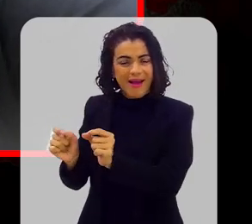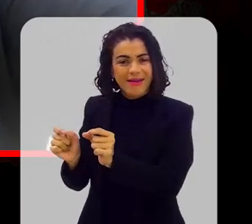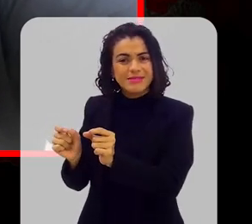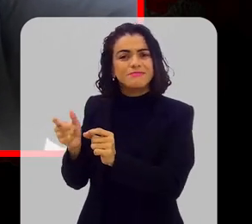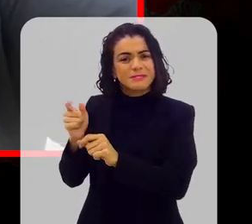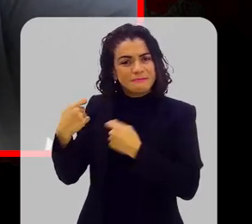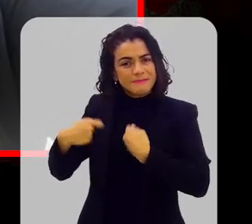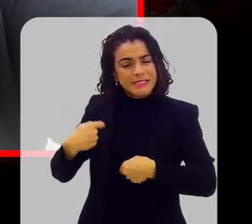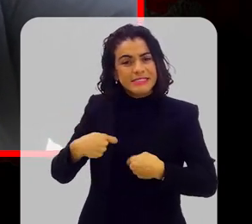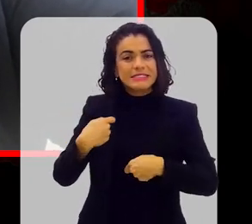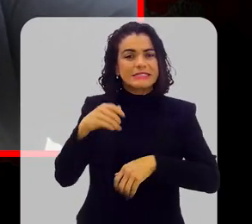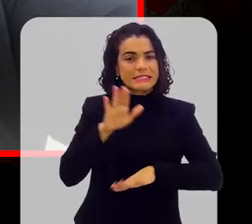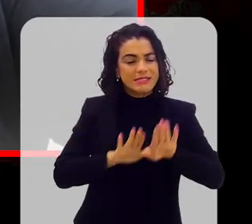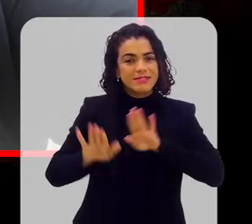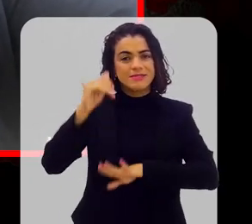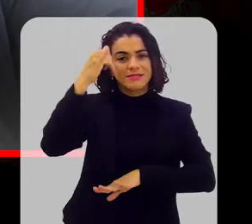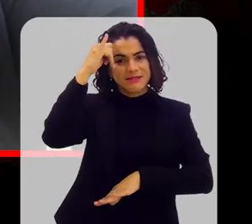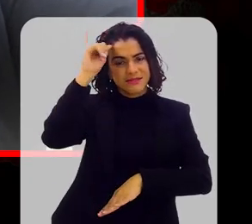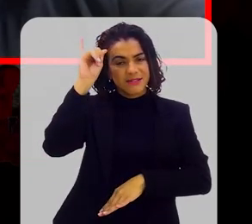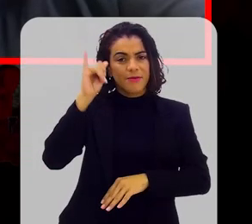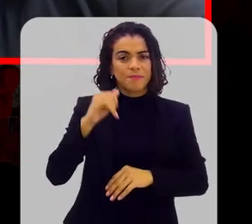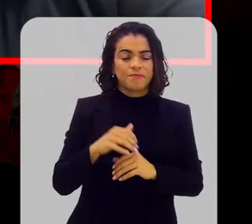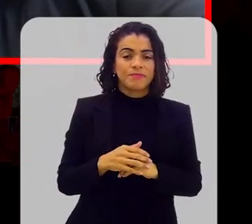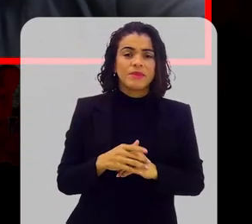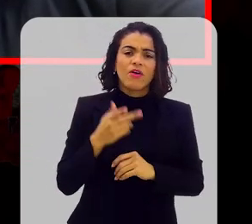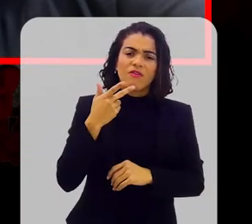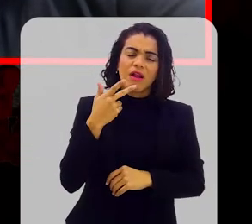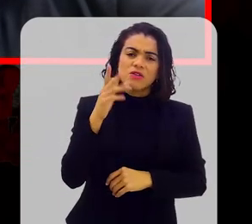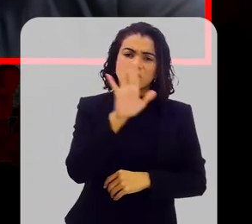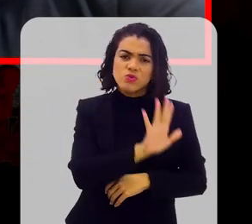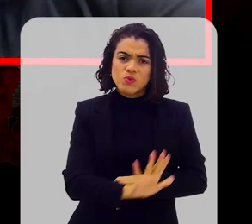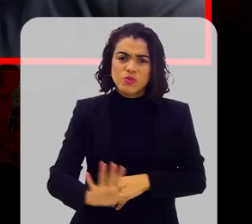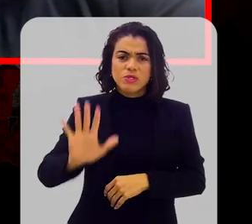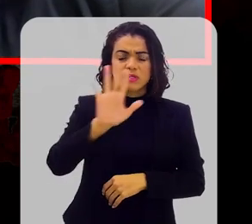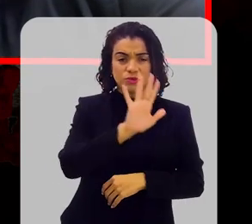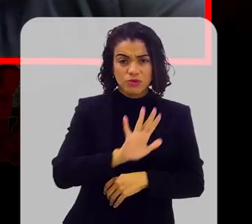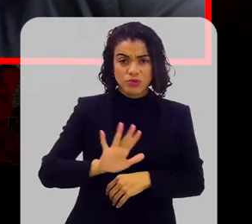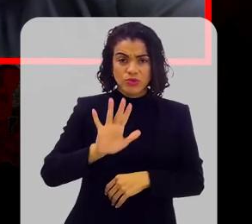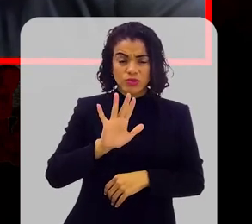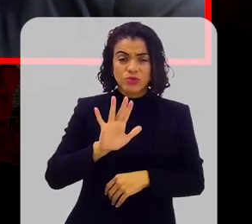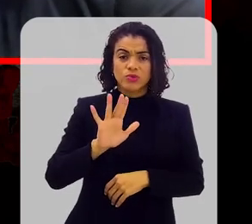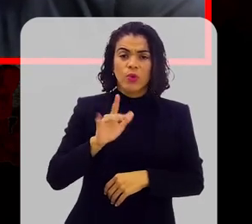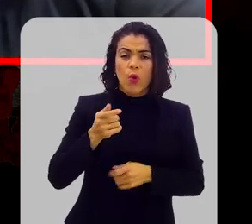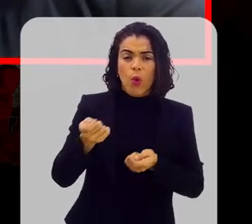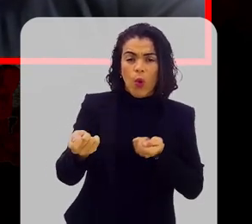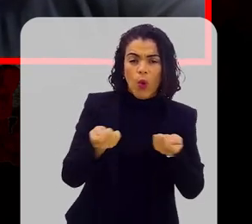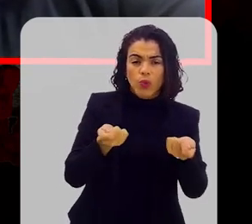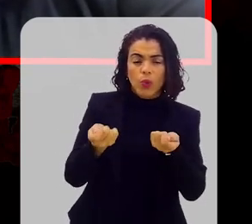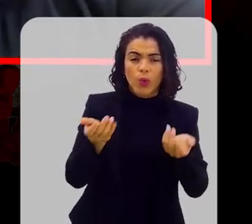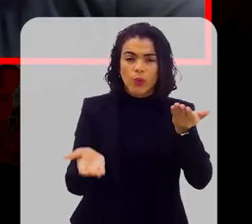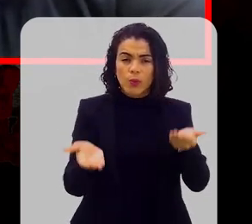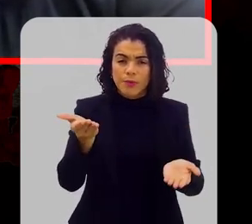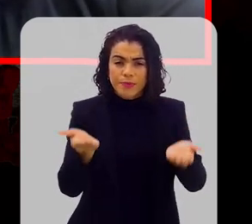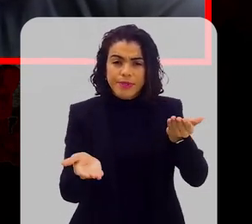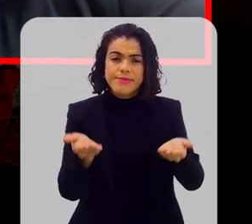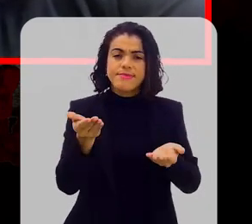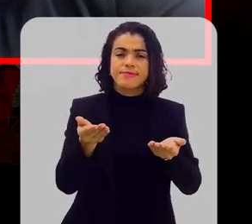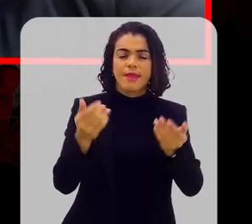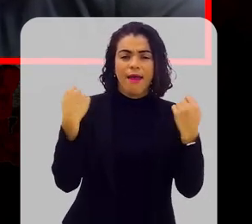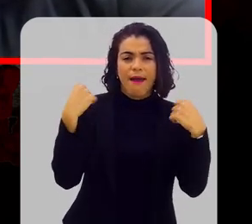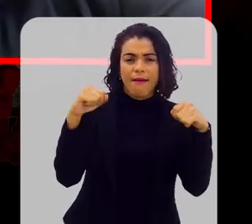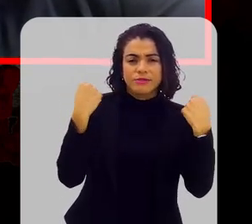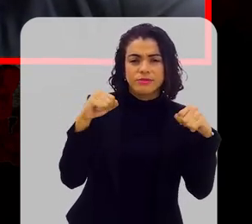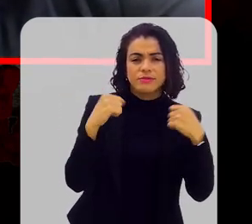o cuidado com a saúde globalmente falando, nesse sentido, controle do peso, atividade